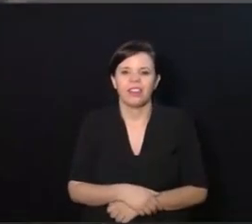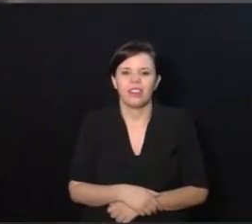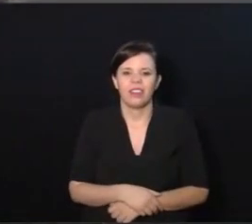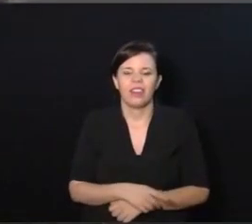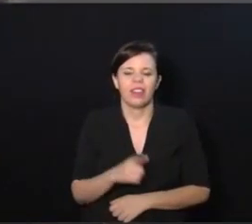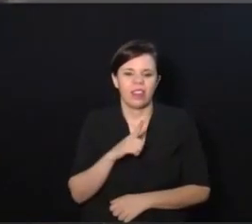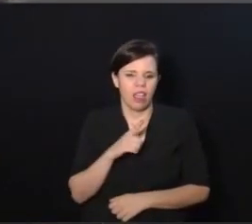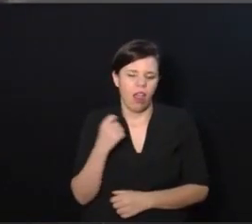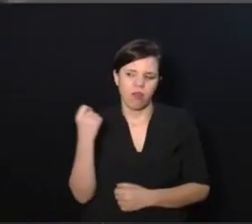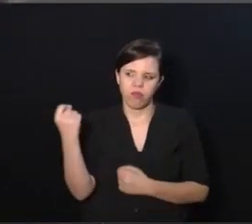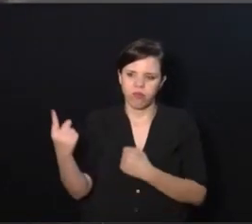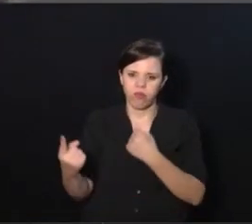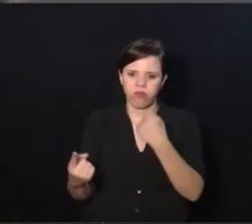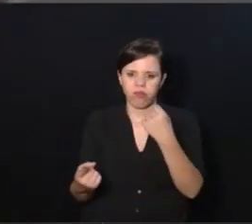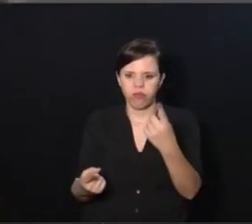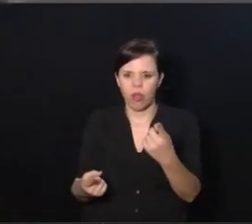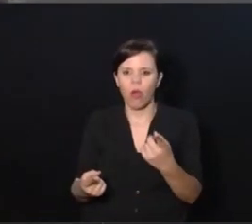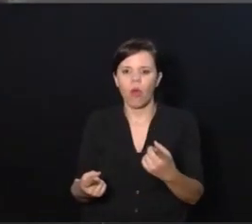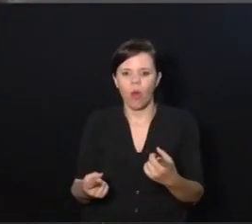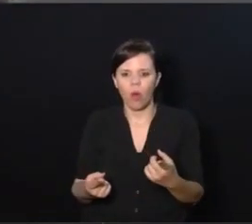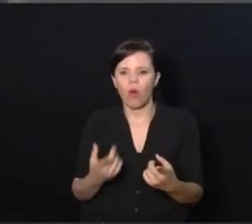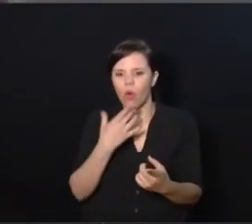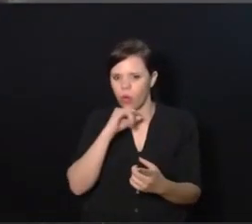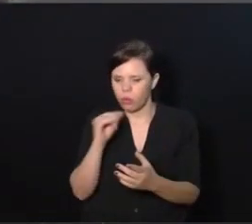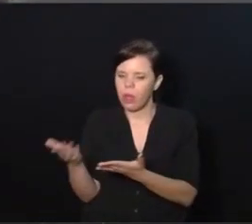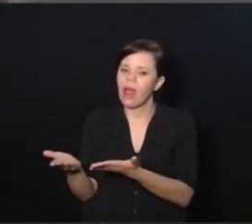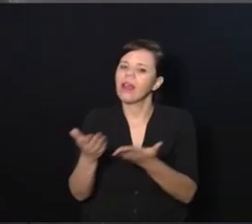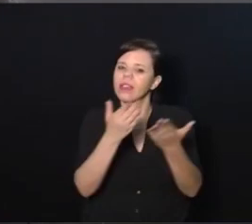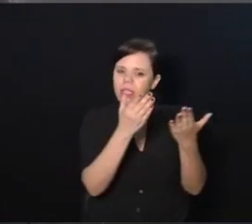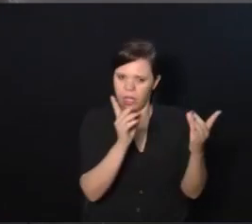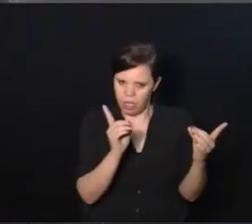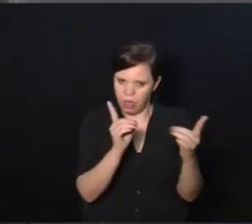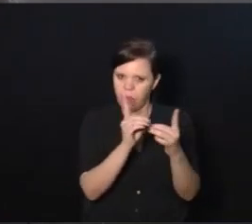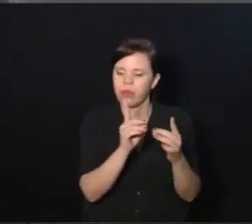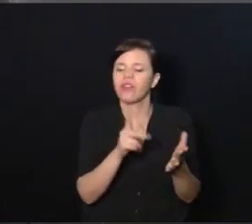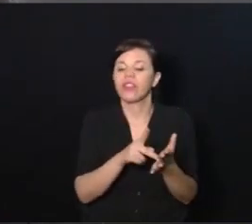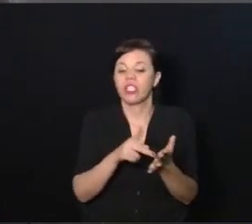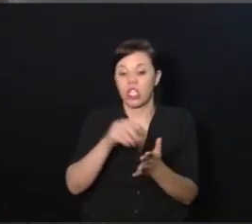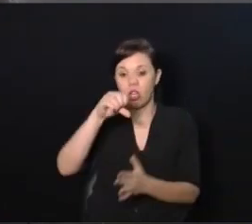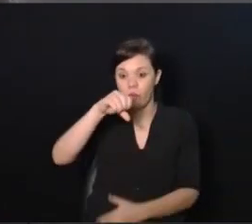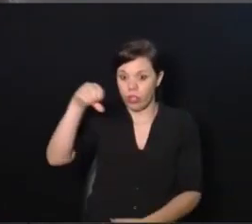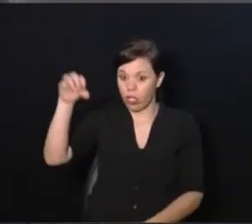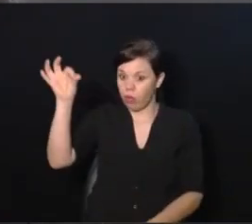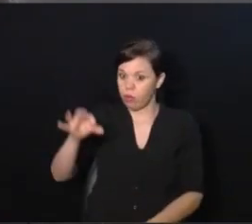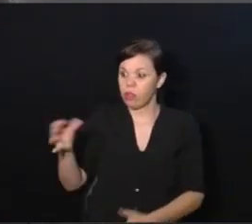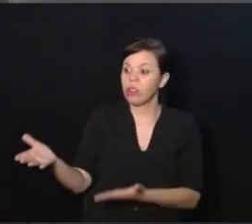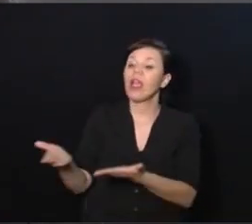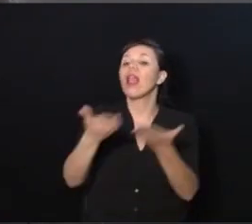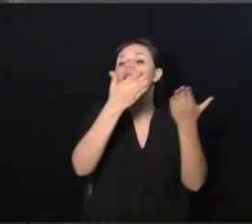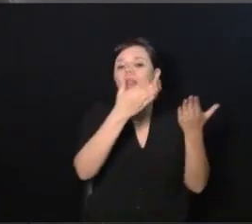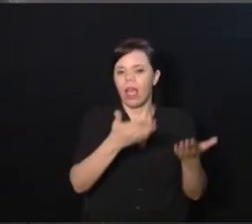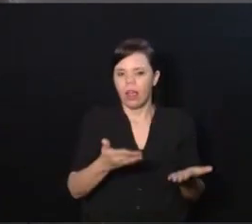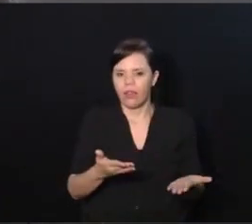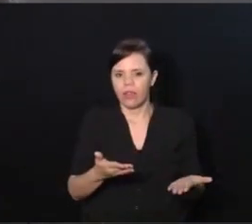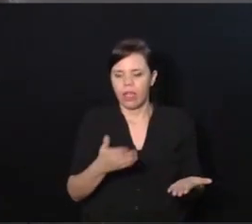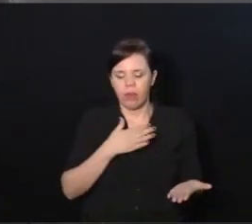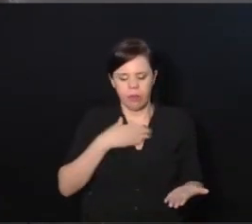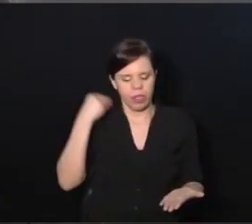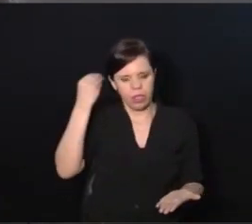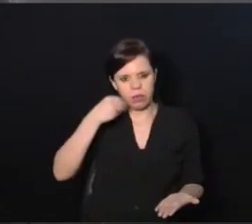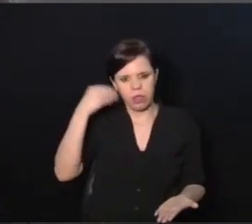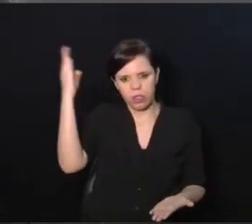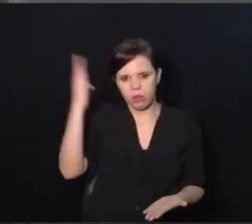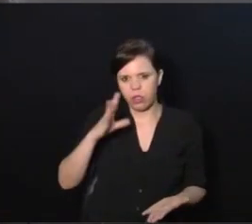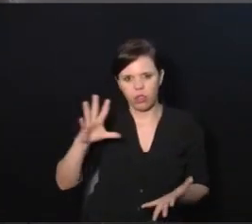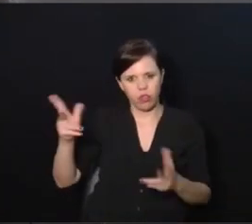Existe um ou outro pai que leva para os atendimentos, mas 99% é mãe. Não sei se a minha experiência de Brasil